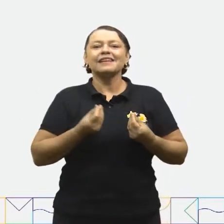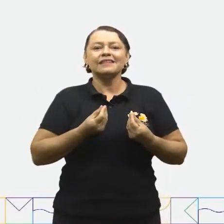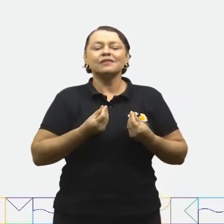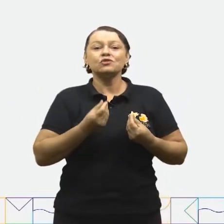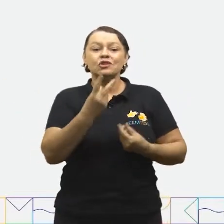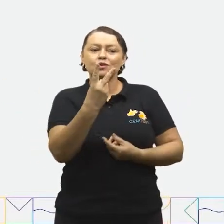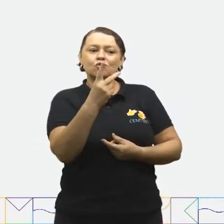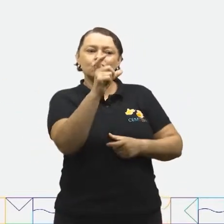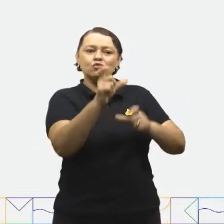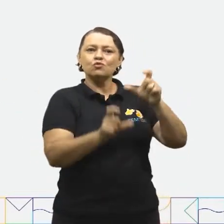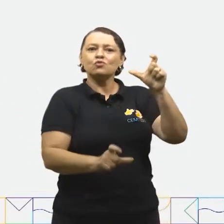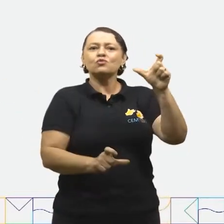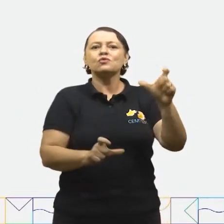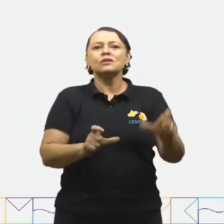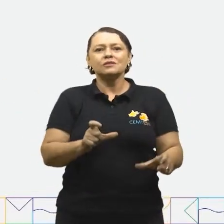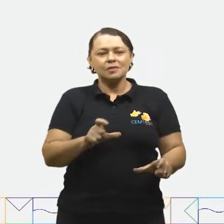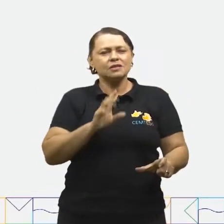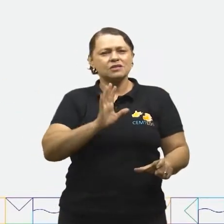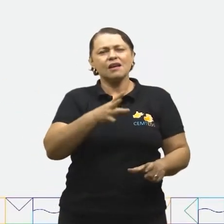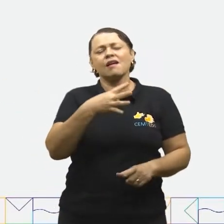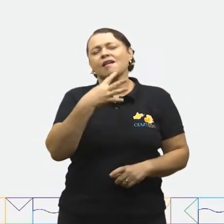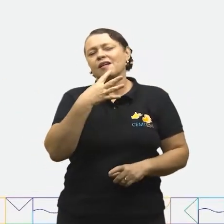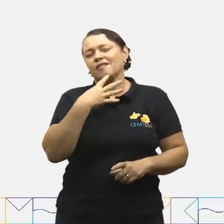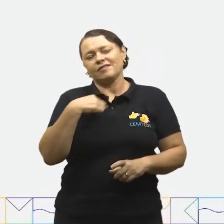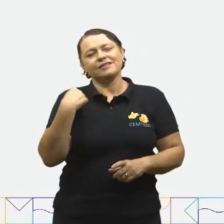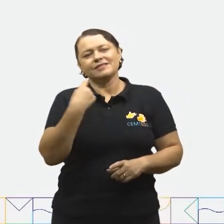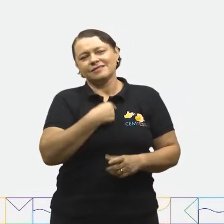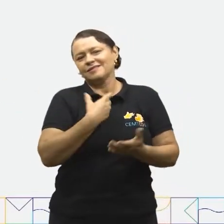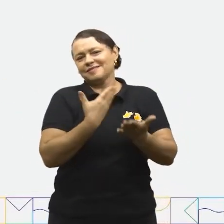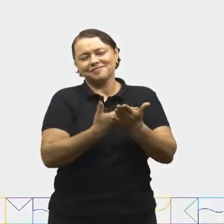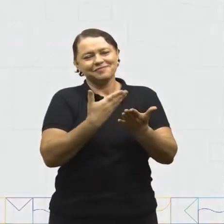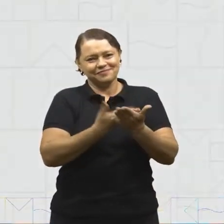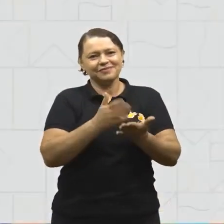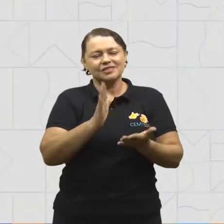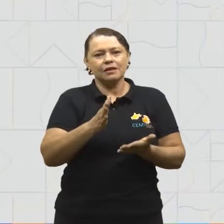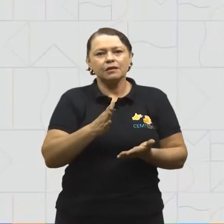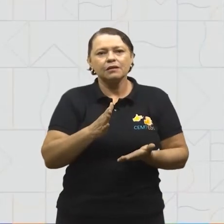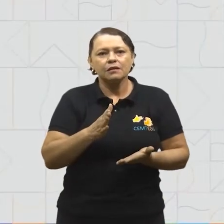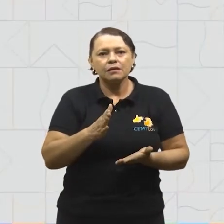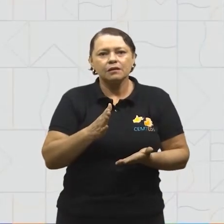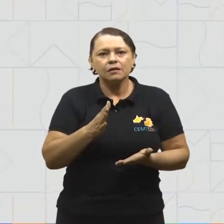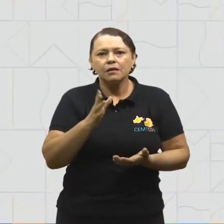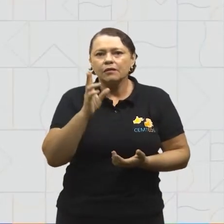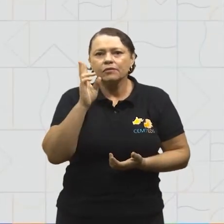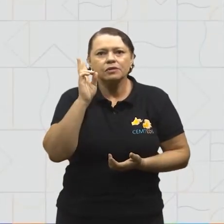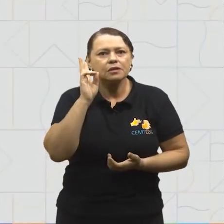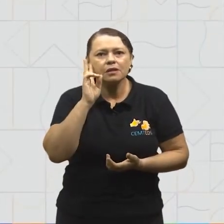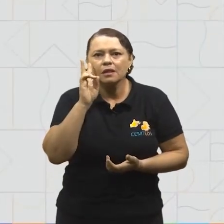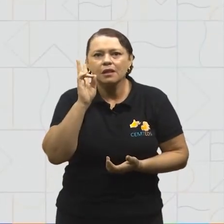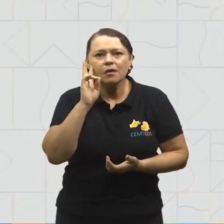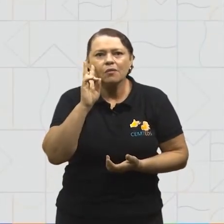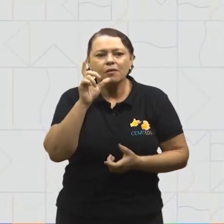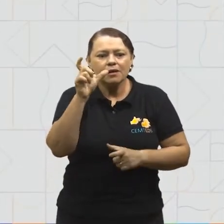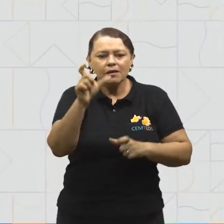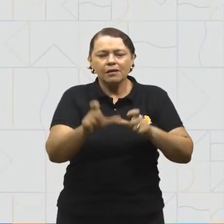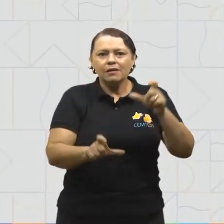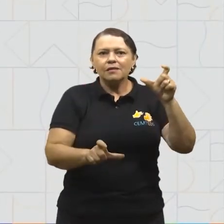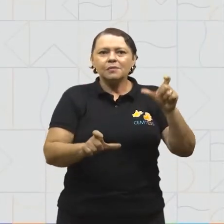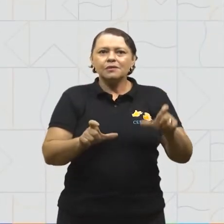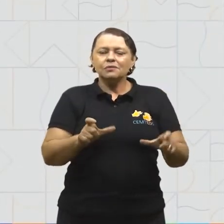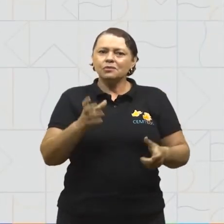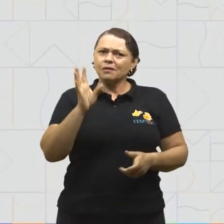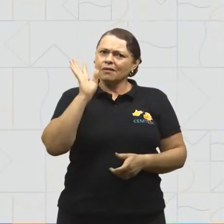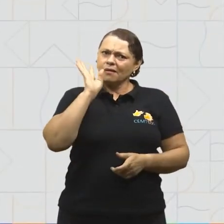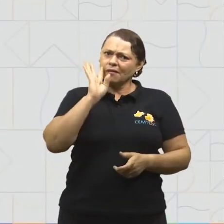duas personagens, já conhecidas de nossas aulas. Como você pode não se lembrar dessas personagens tão